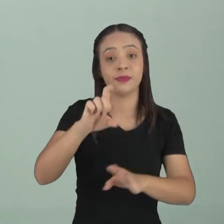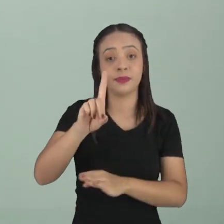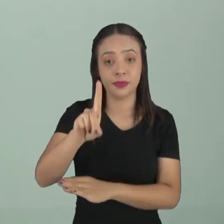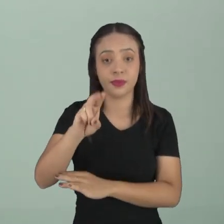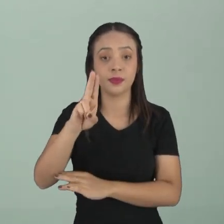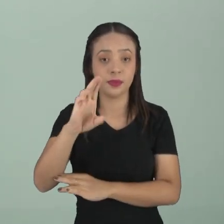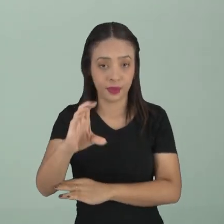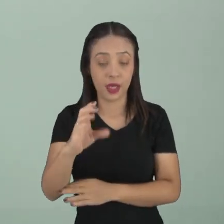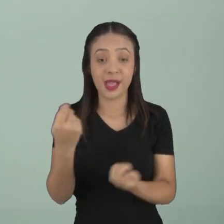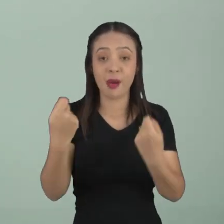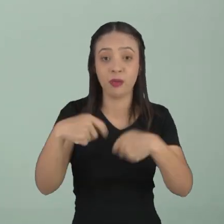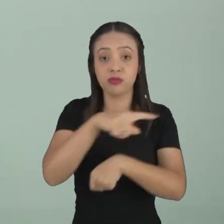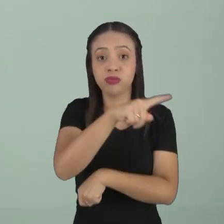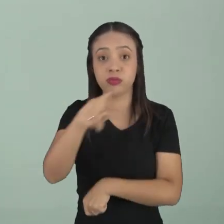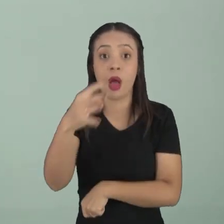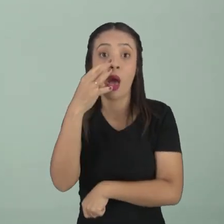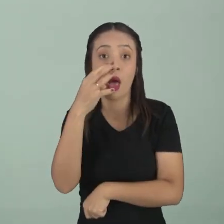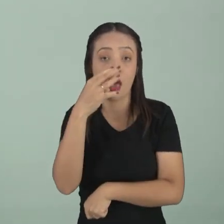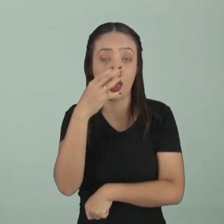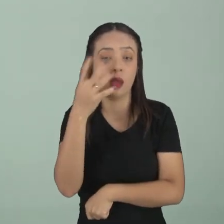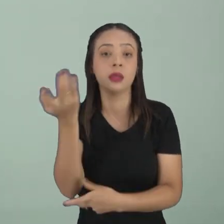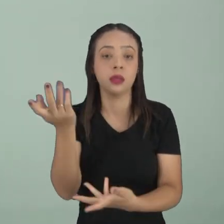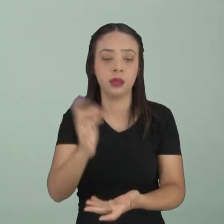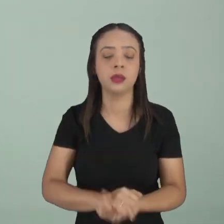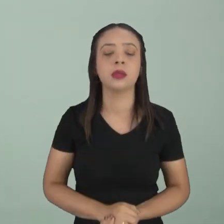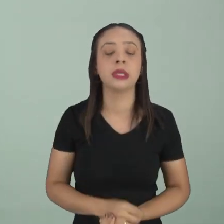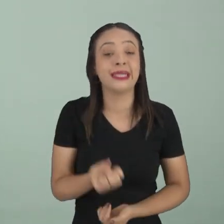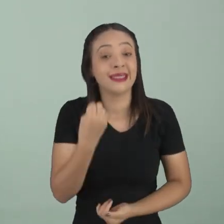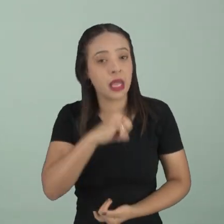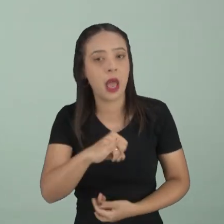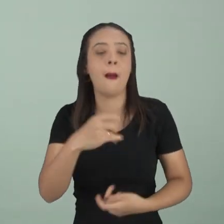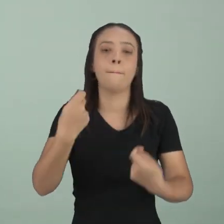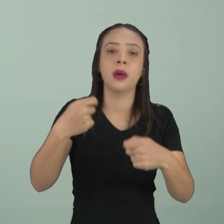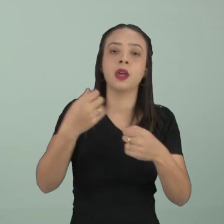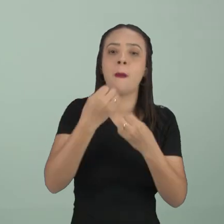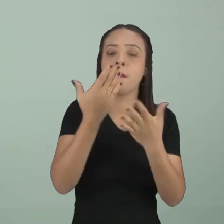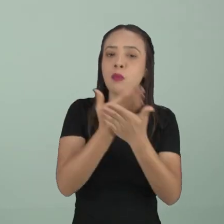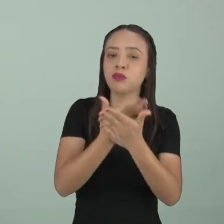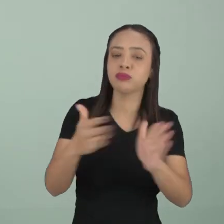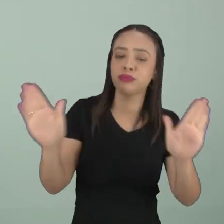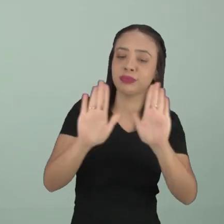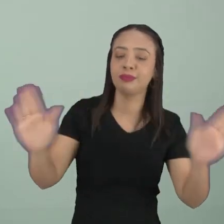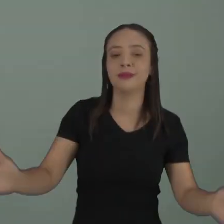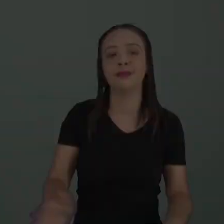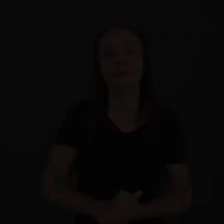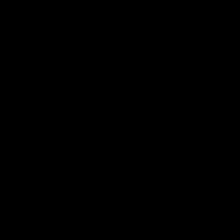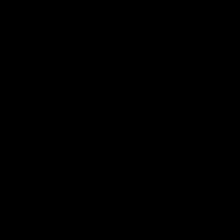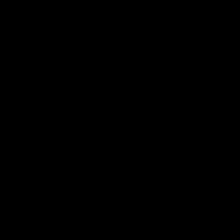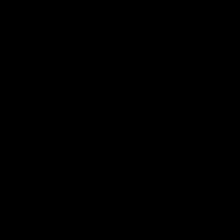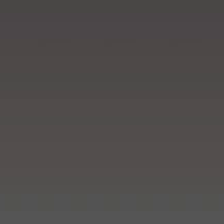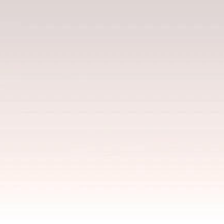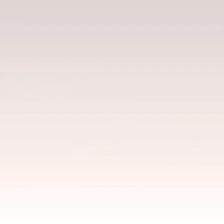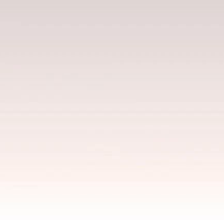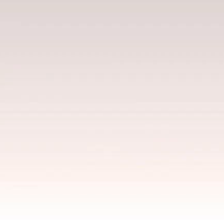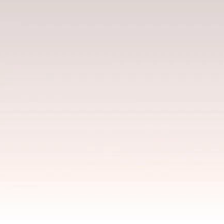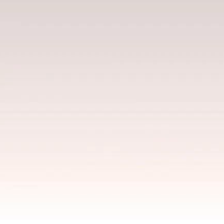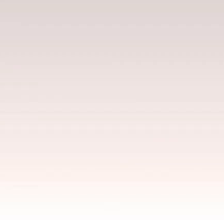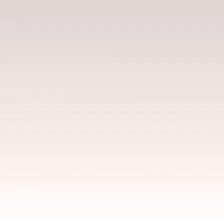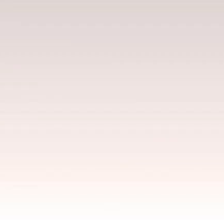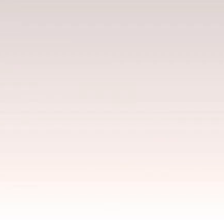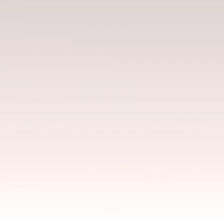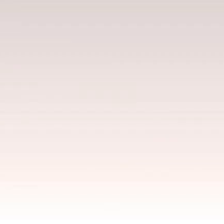plataforma Eduk, para que vocês possam ter acesso quando acharem necessário. Desejo bons estudos e até a próxima. Tchau.